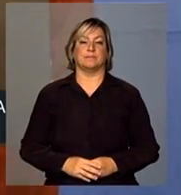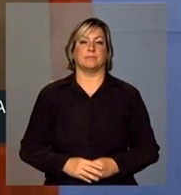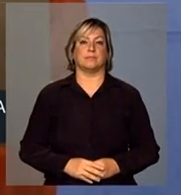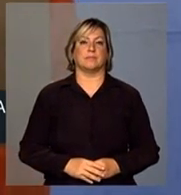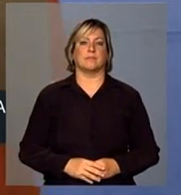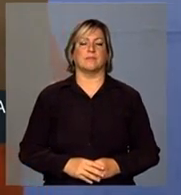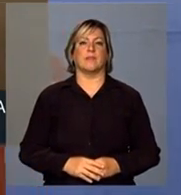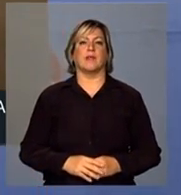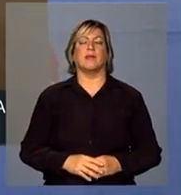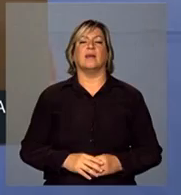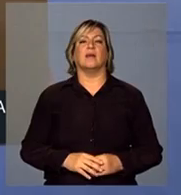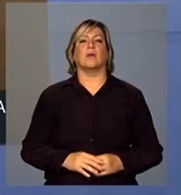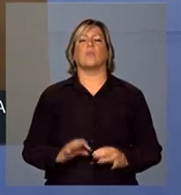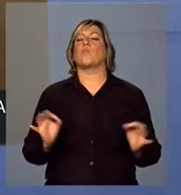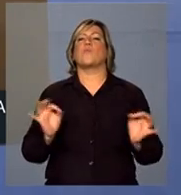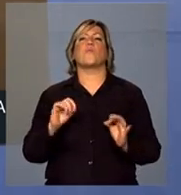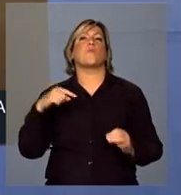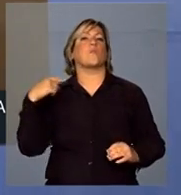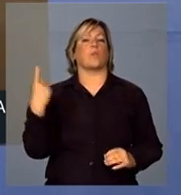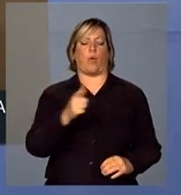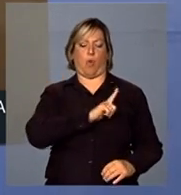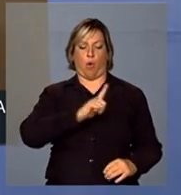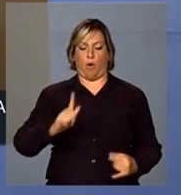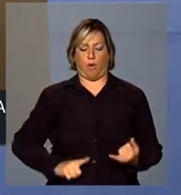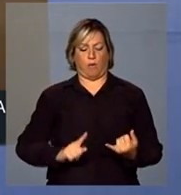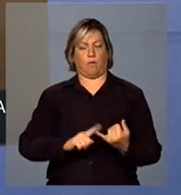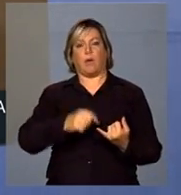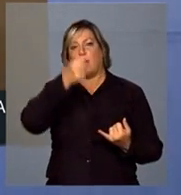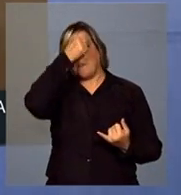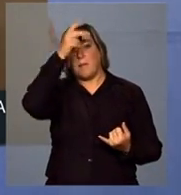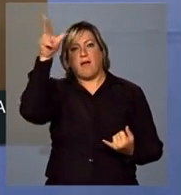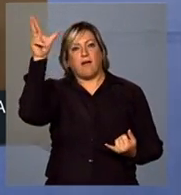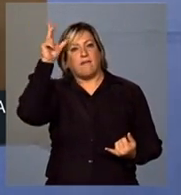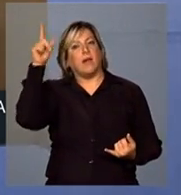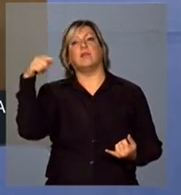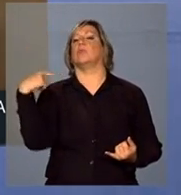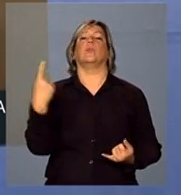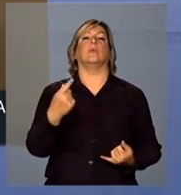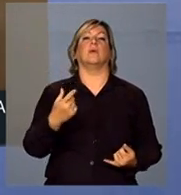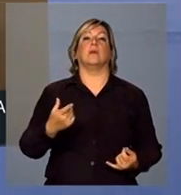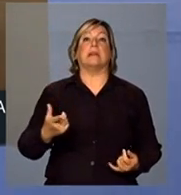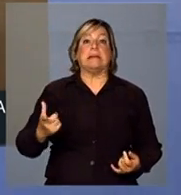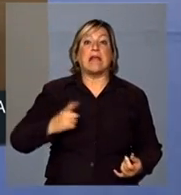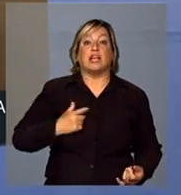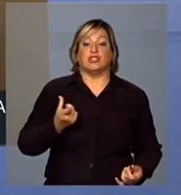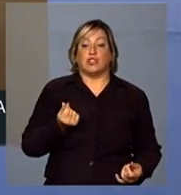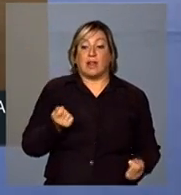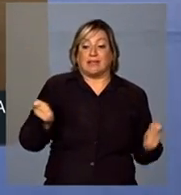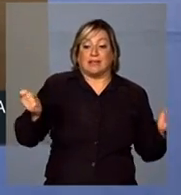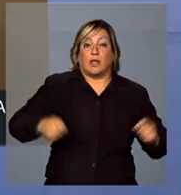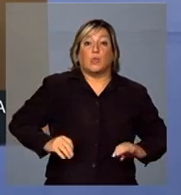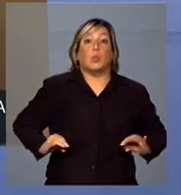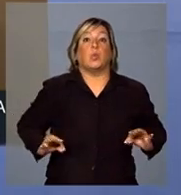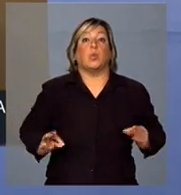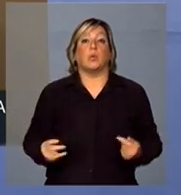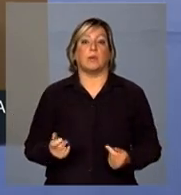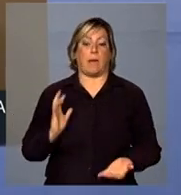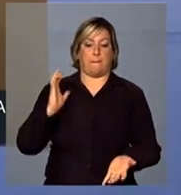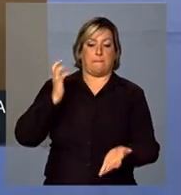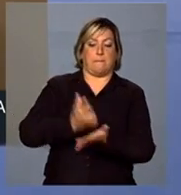Nenhum governador, nenhum prefeito tem dinheiro suficiente para pagar